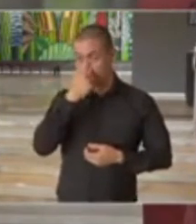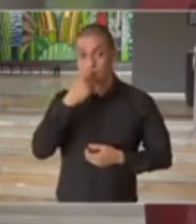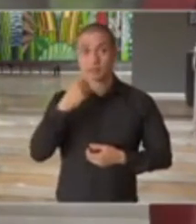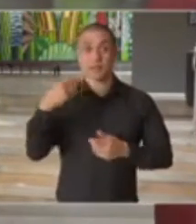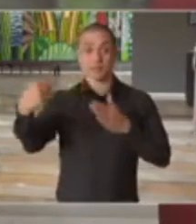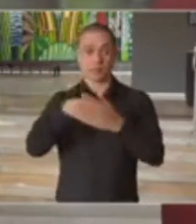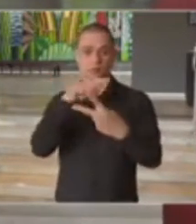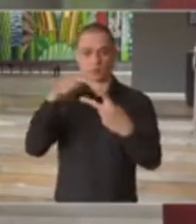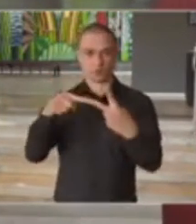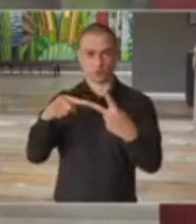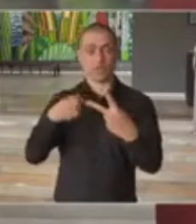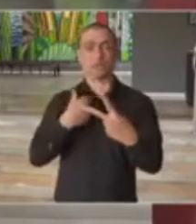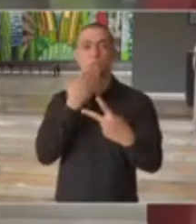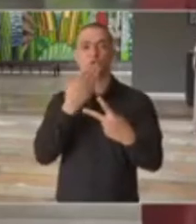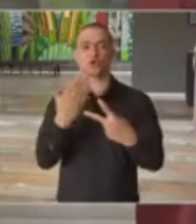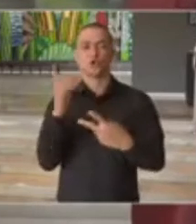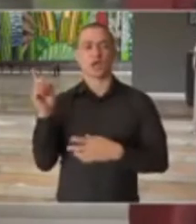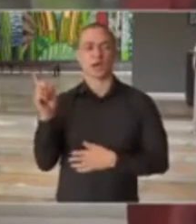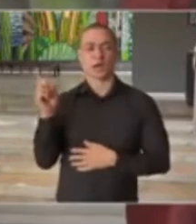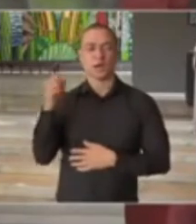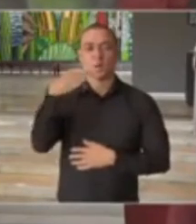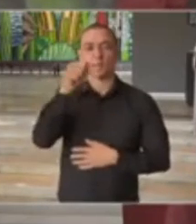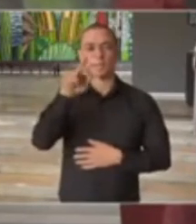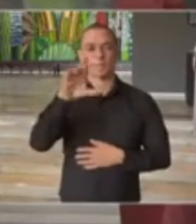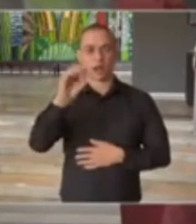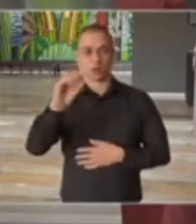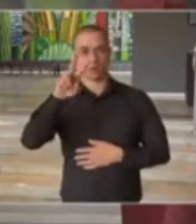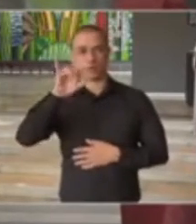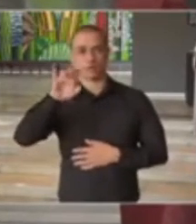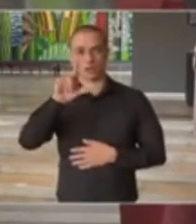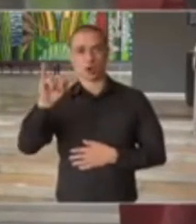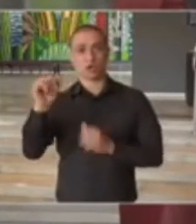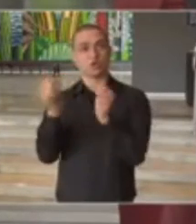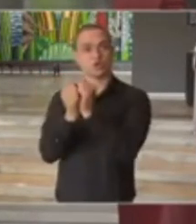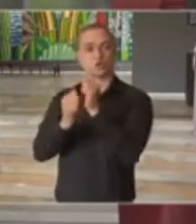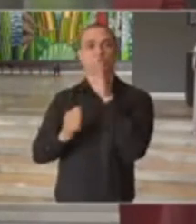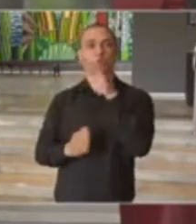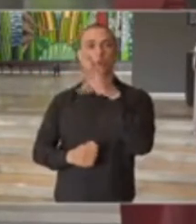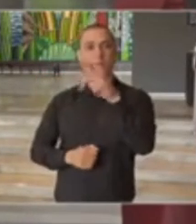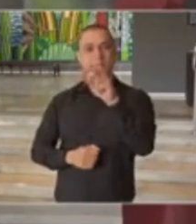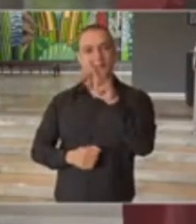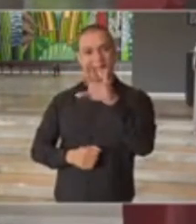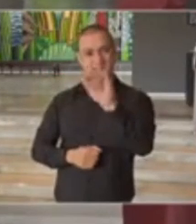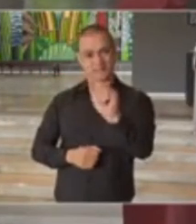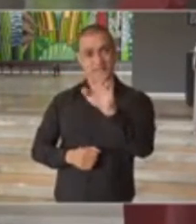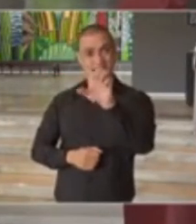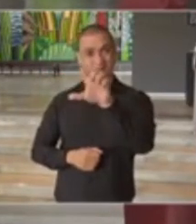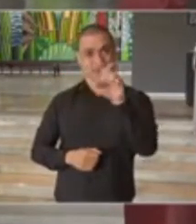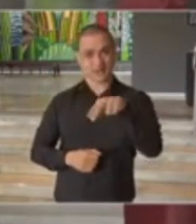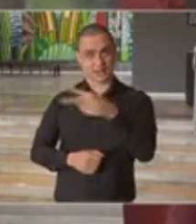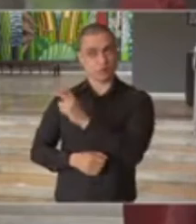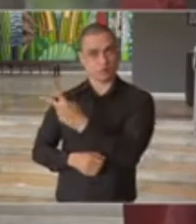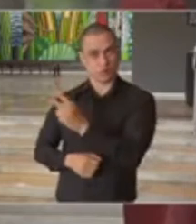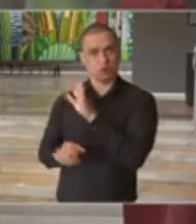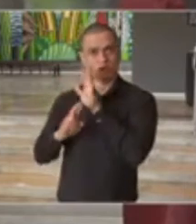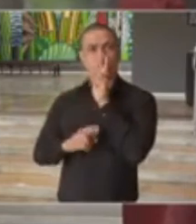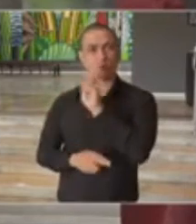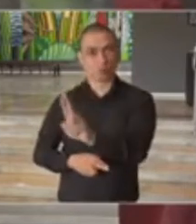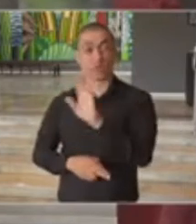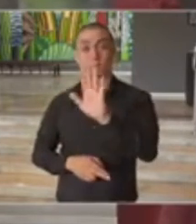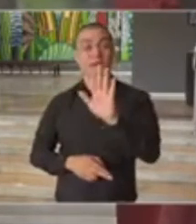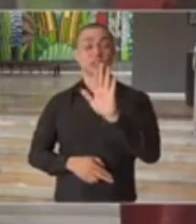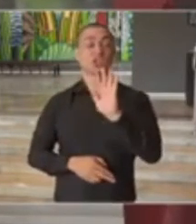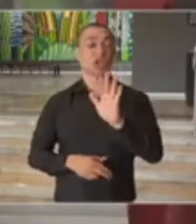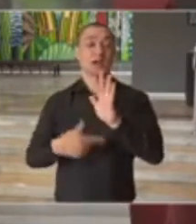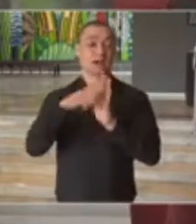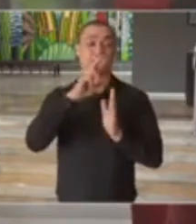perguntas. Vou pedir ao Marco Vignoli, juntamente com a Patrícia Ellen, que possam responder a você, mas antecipando